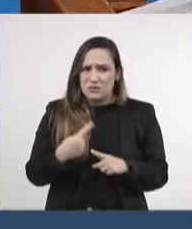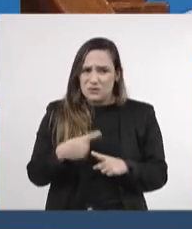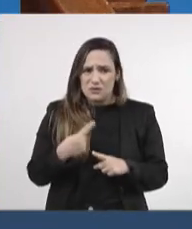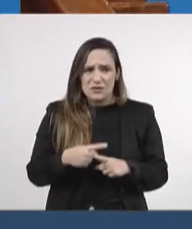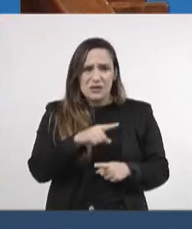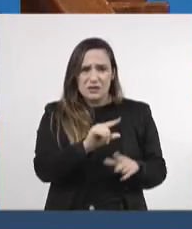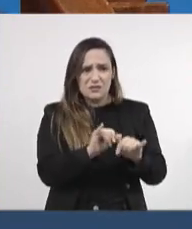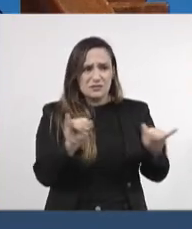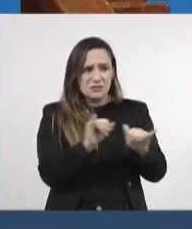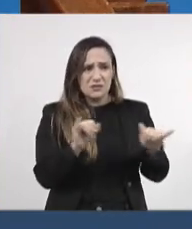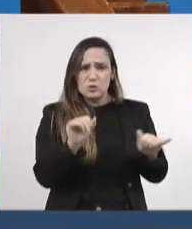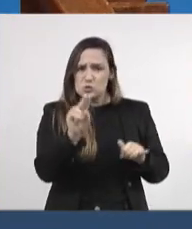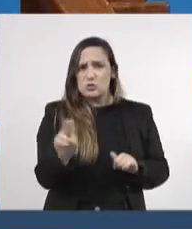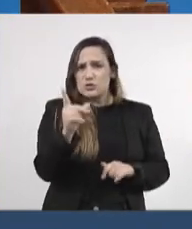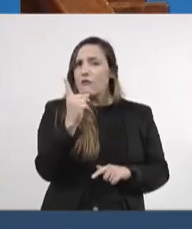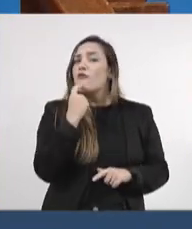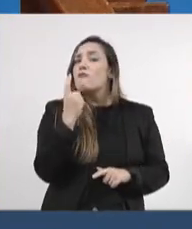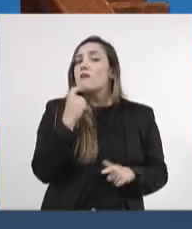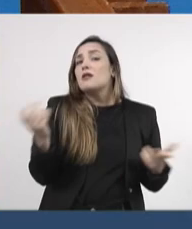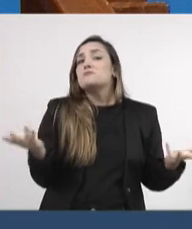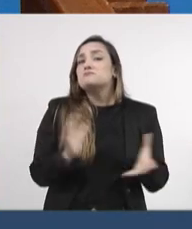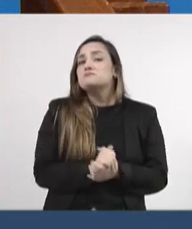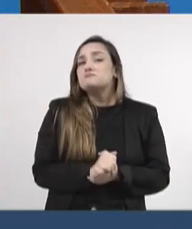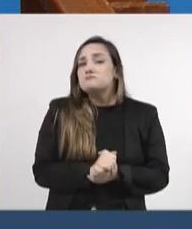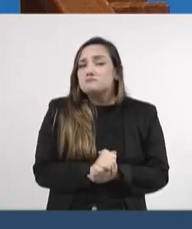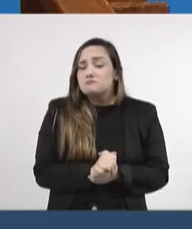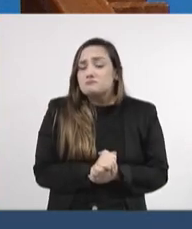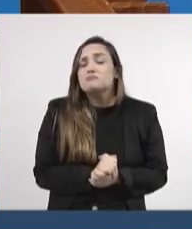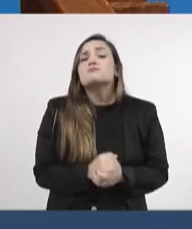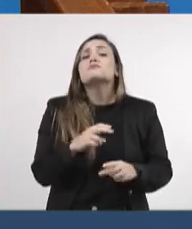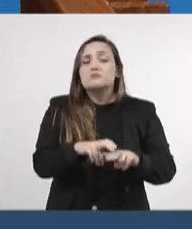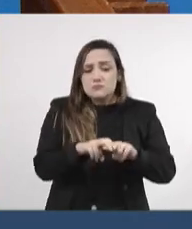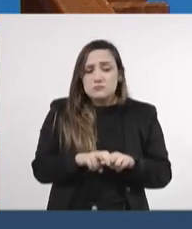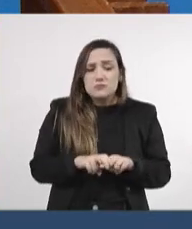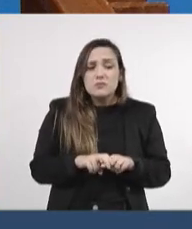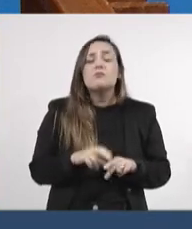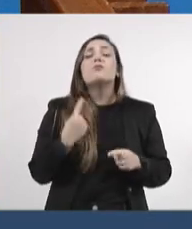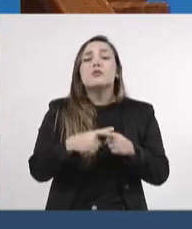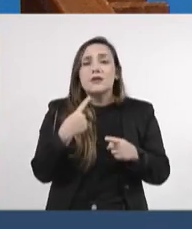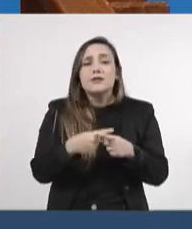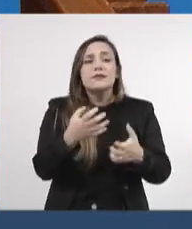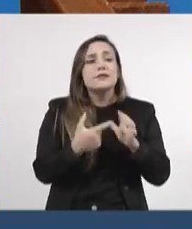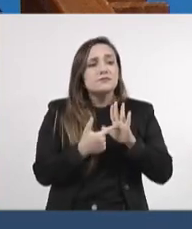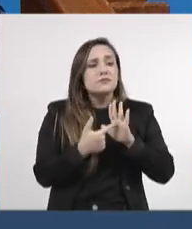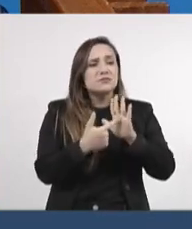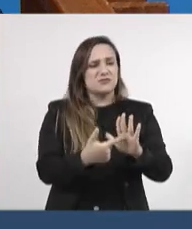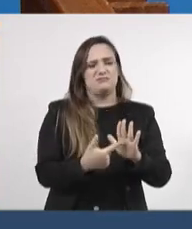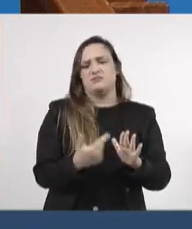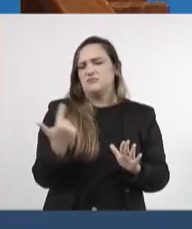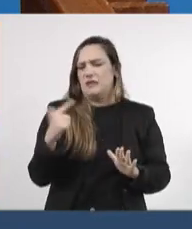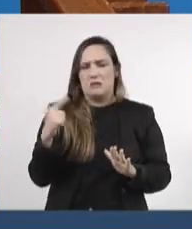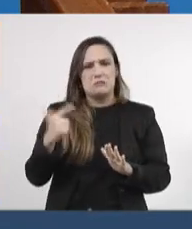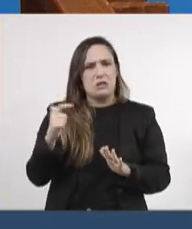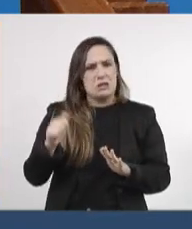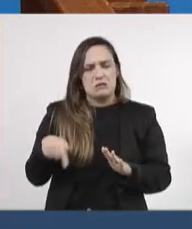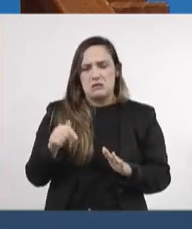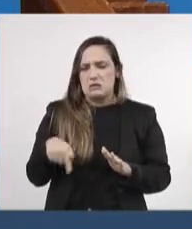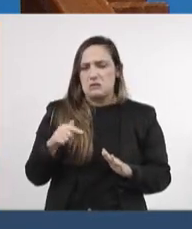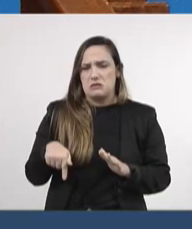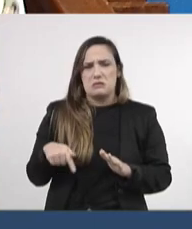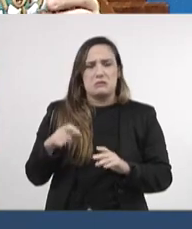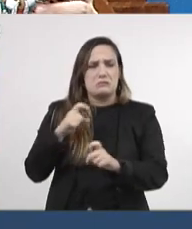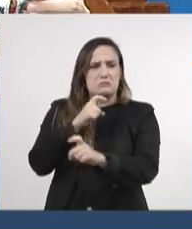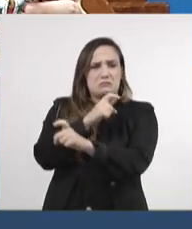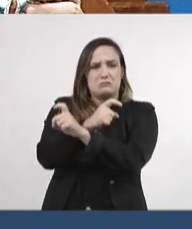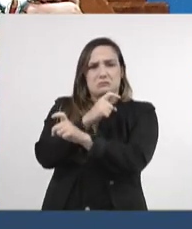campanha, não saiu vestindo vermelho? Porque ele quis dizer que ele não implementaria no Mato Grosso do Sul o comunismo